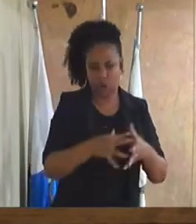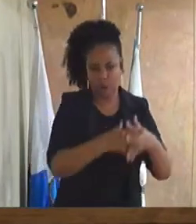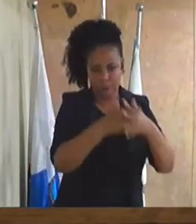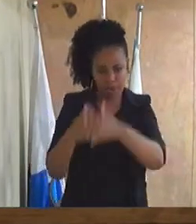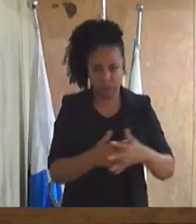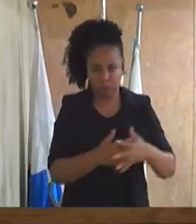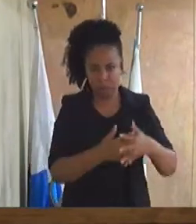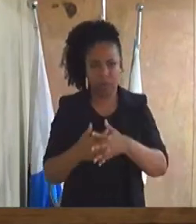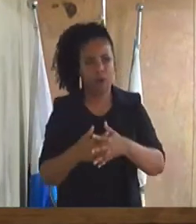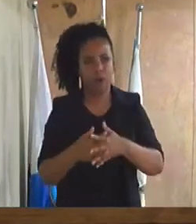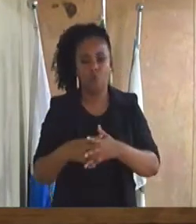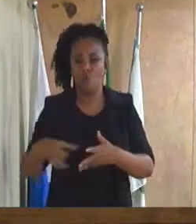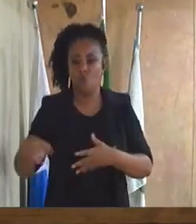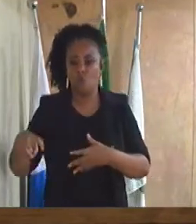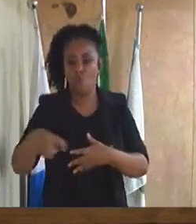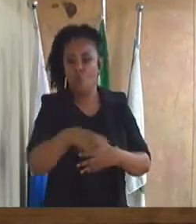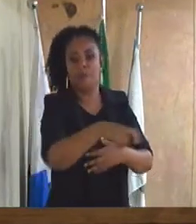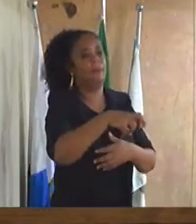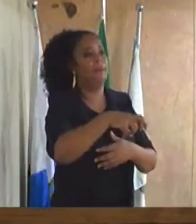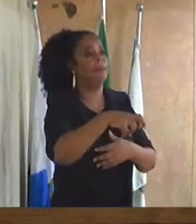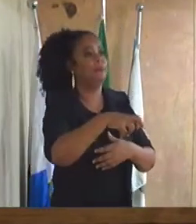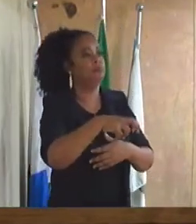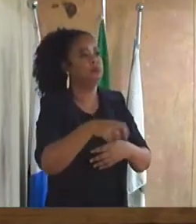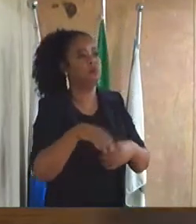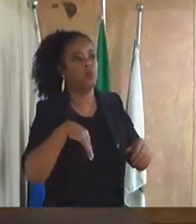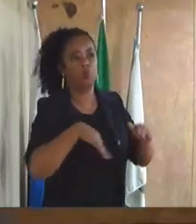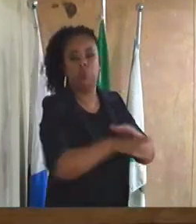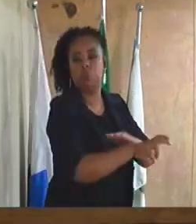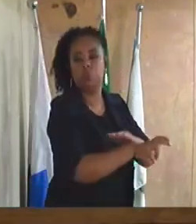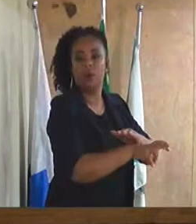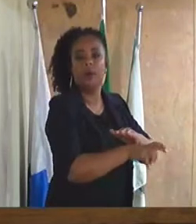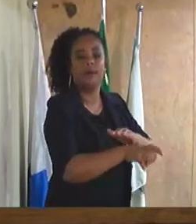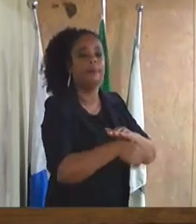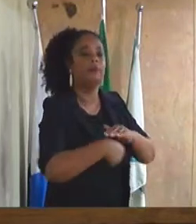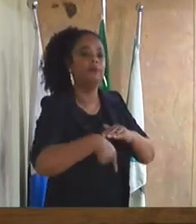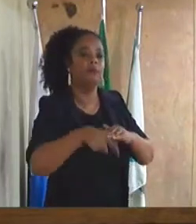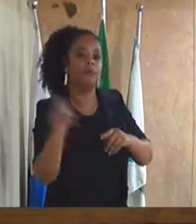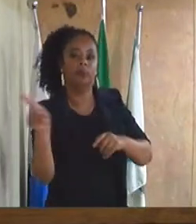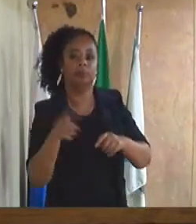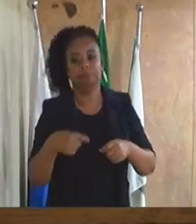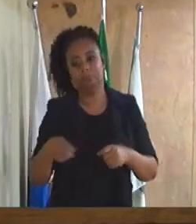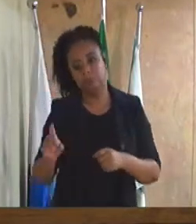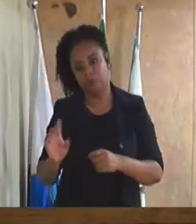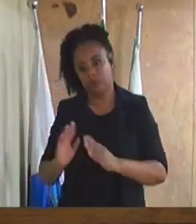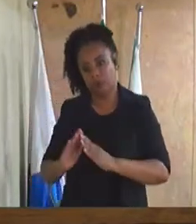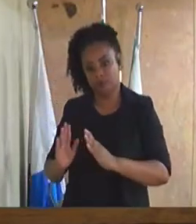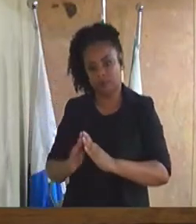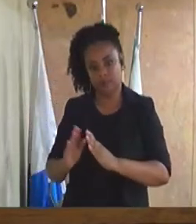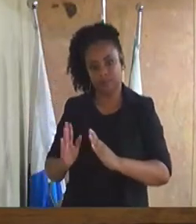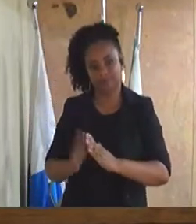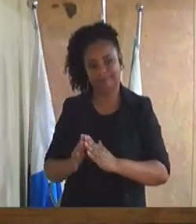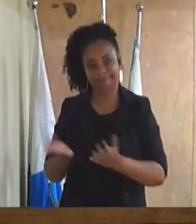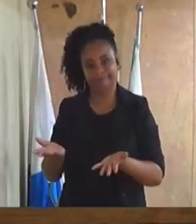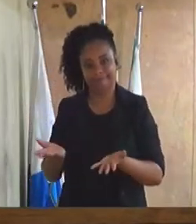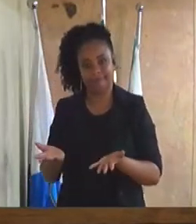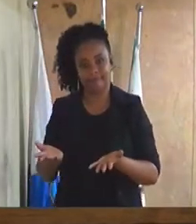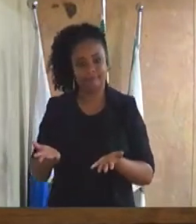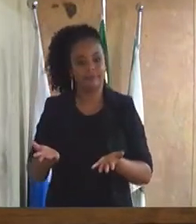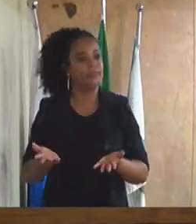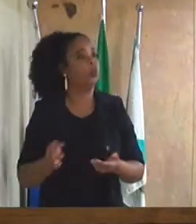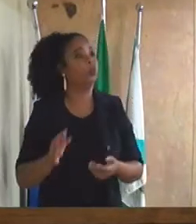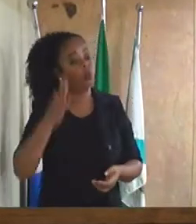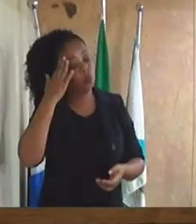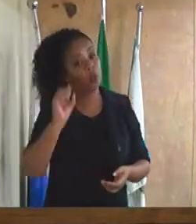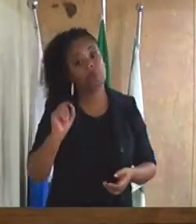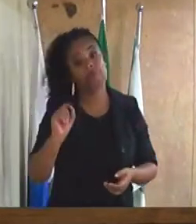vai dar um jeito dele para poder levar o sustento para casa. Então, isso aí tem que ser revisto, isso aí. não sei se... não sei o que está acontecendo,